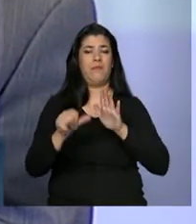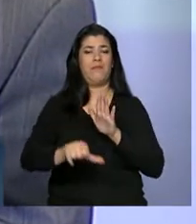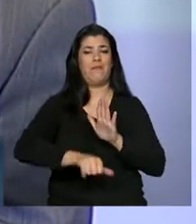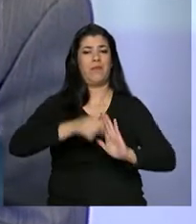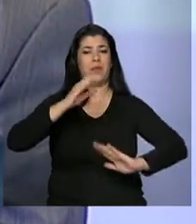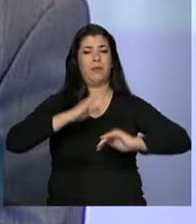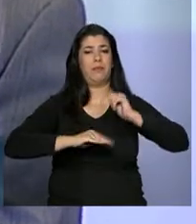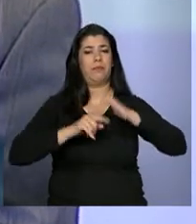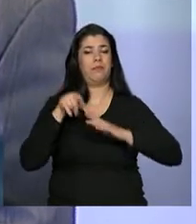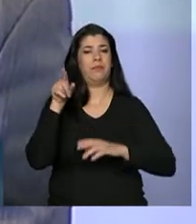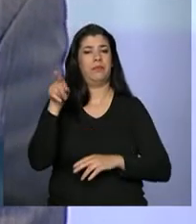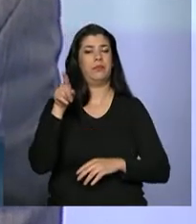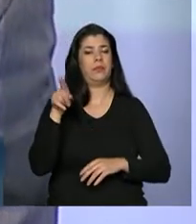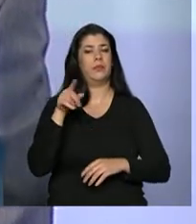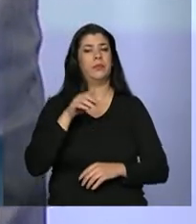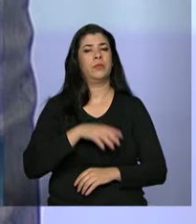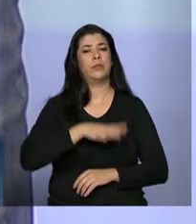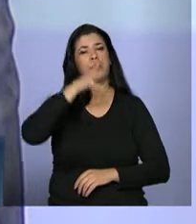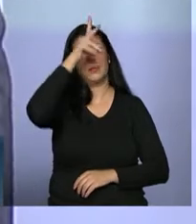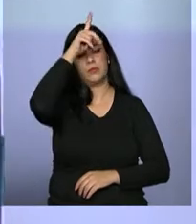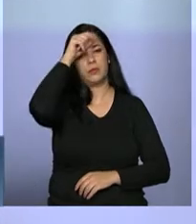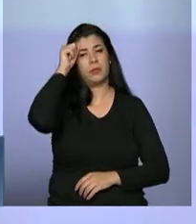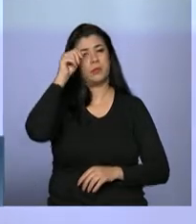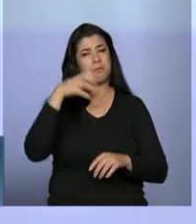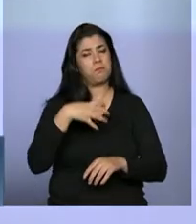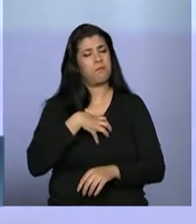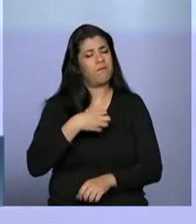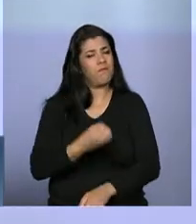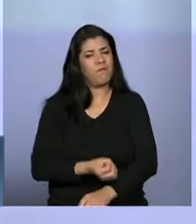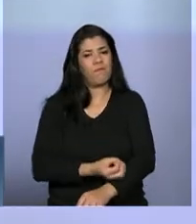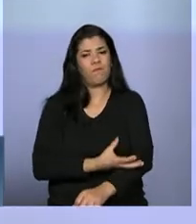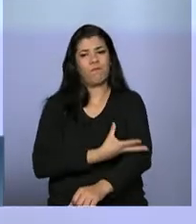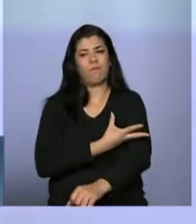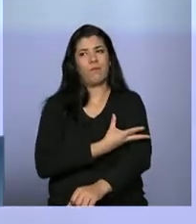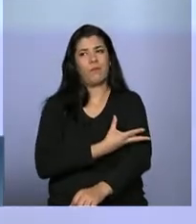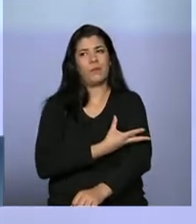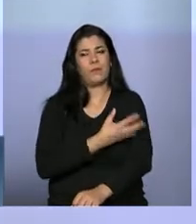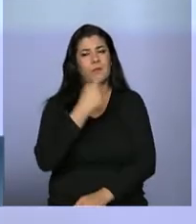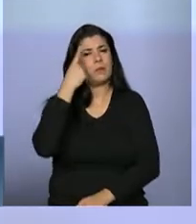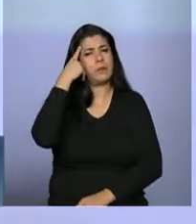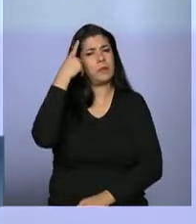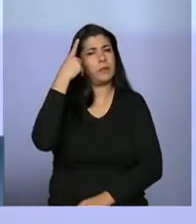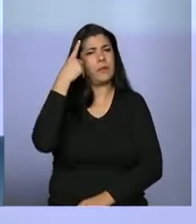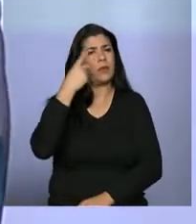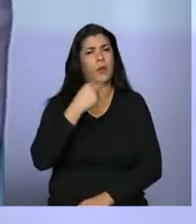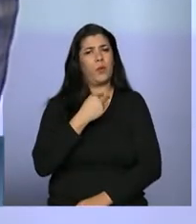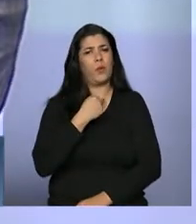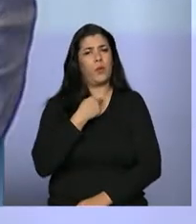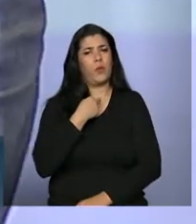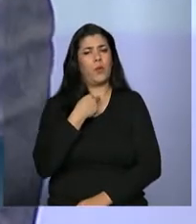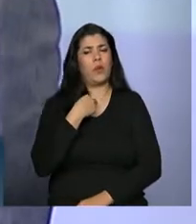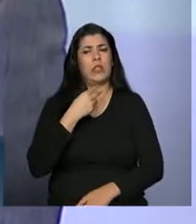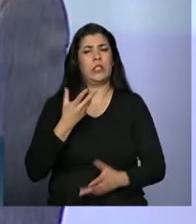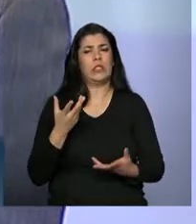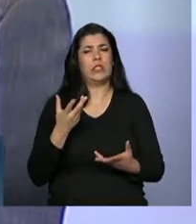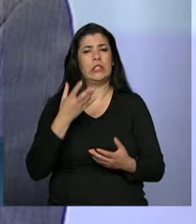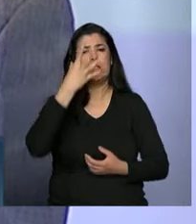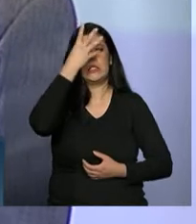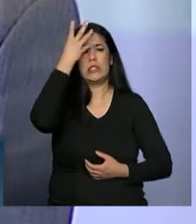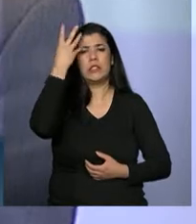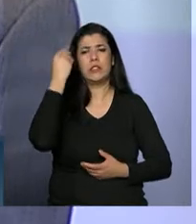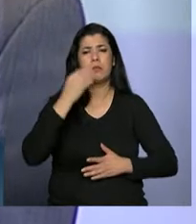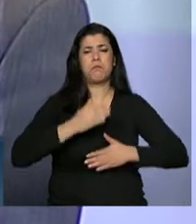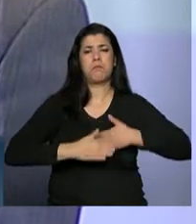Realmente me emocionei e naquele momento eu imaginei que nós não poderíamos deixar passar em